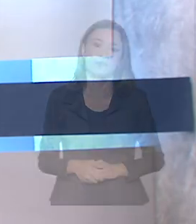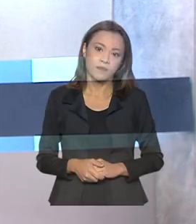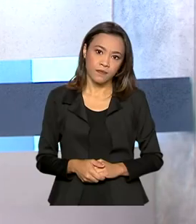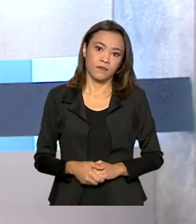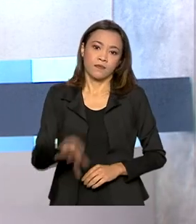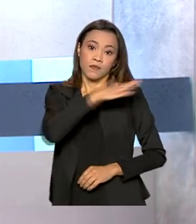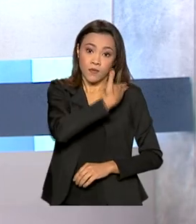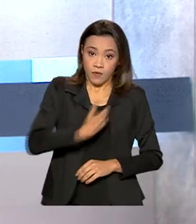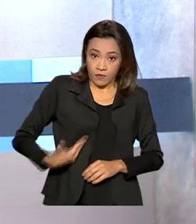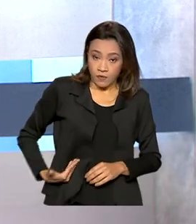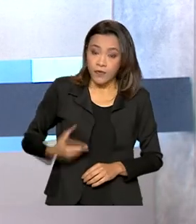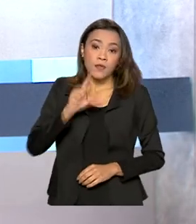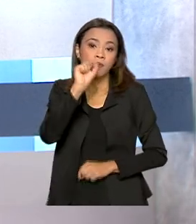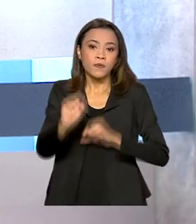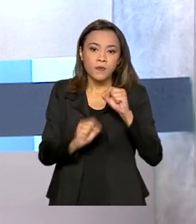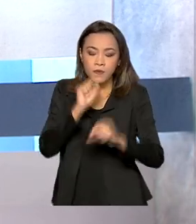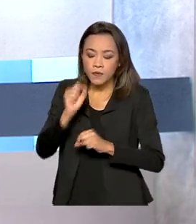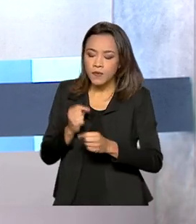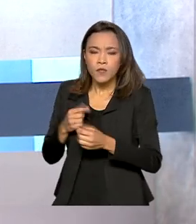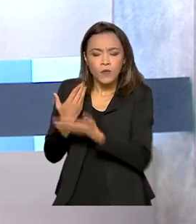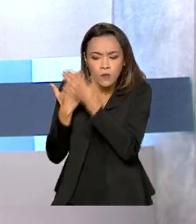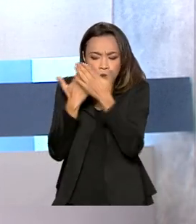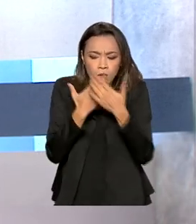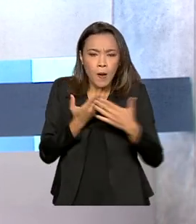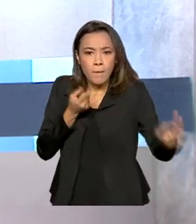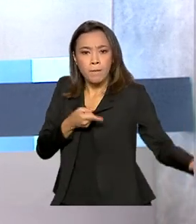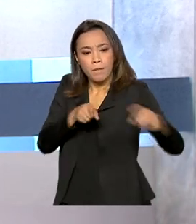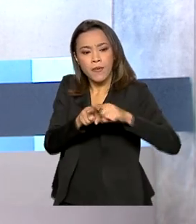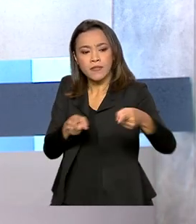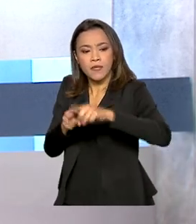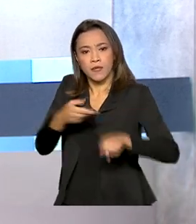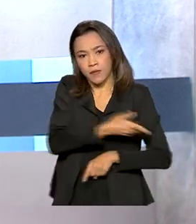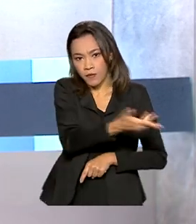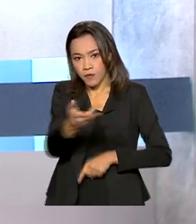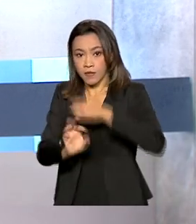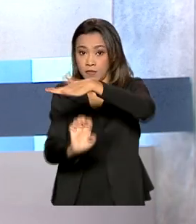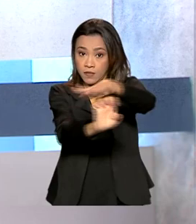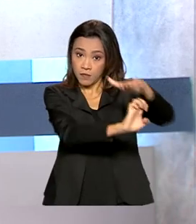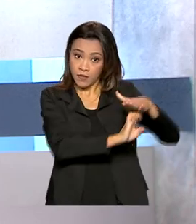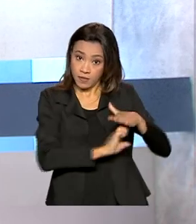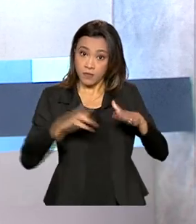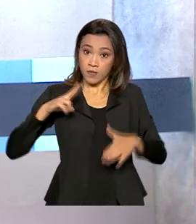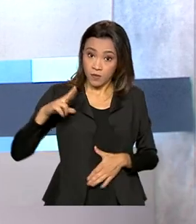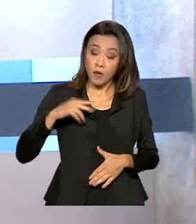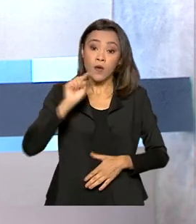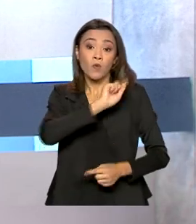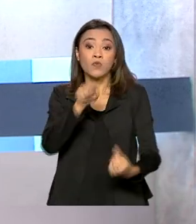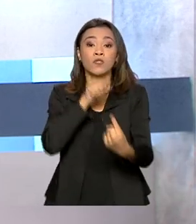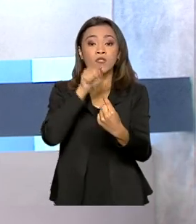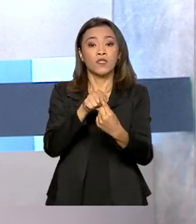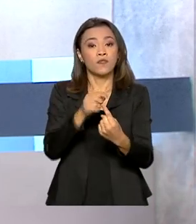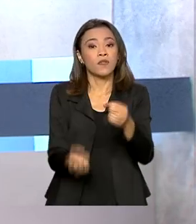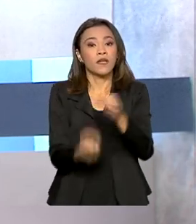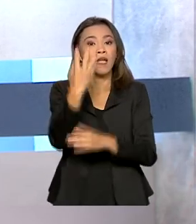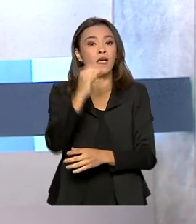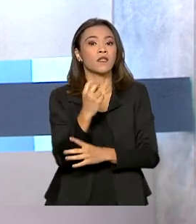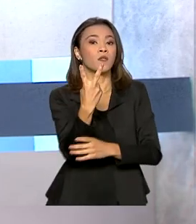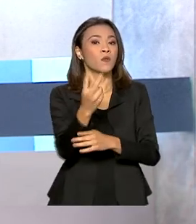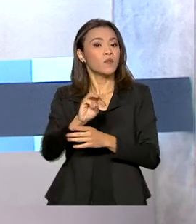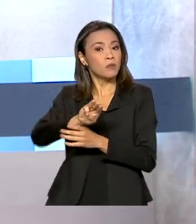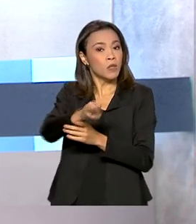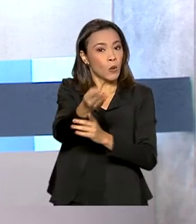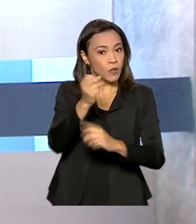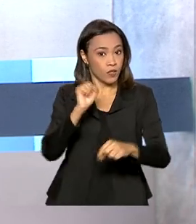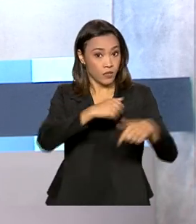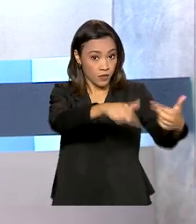O governo estuda uma parceria com a iniciativa privada com potencial de criar 2 milhões de empregos formais para os jovens nos